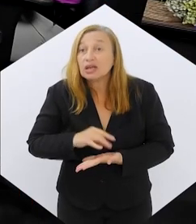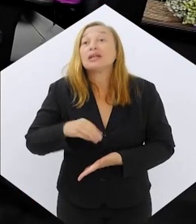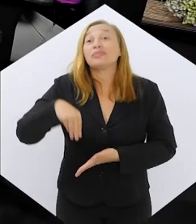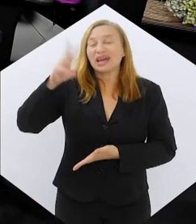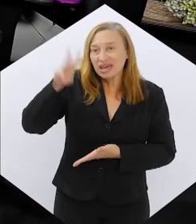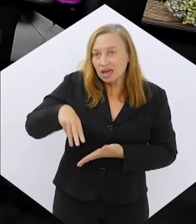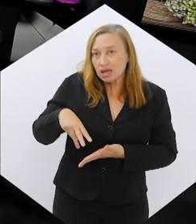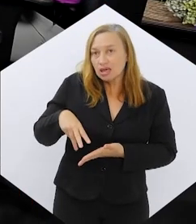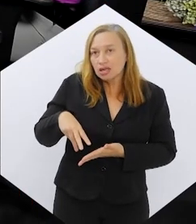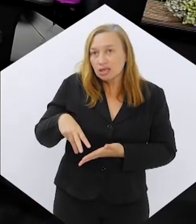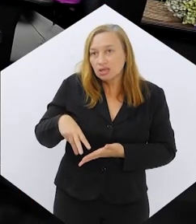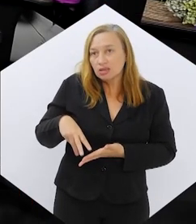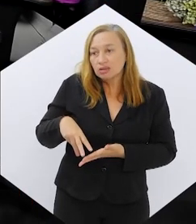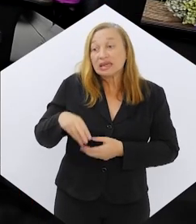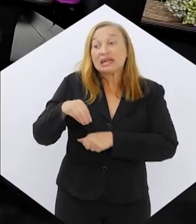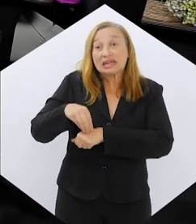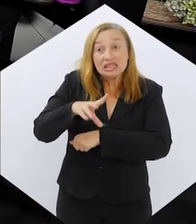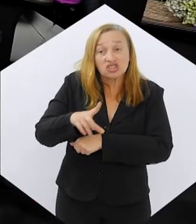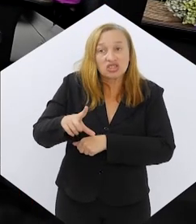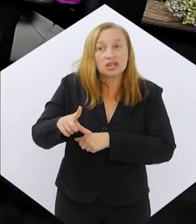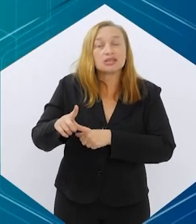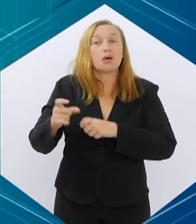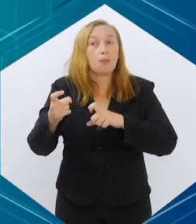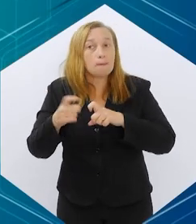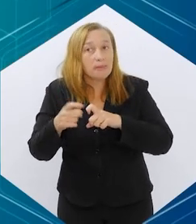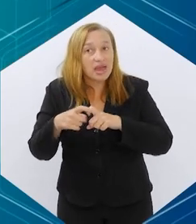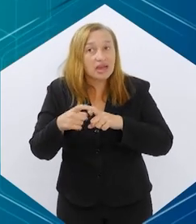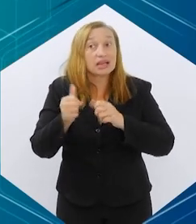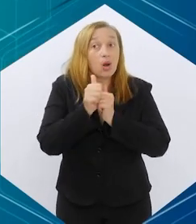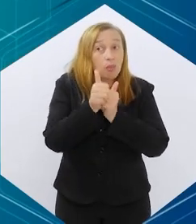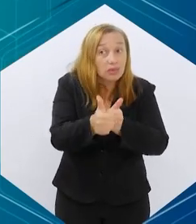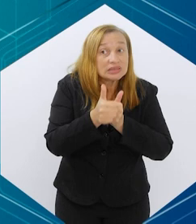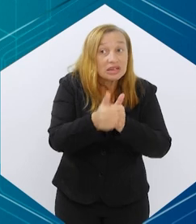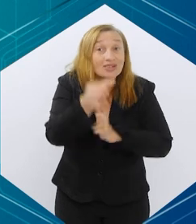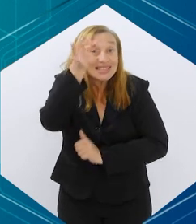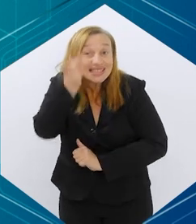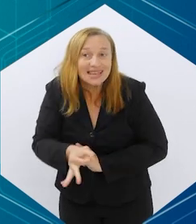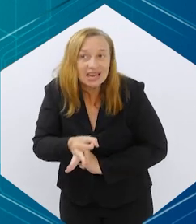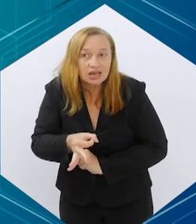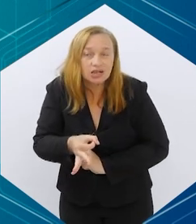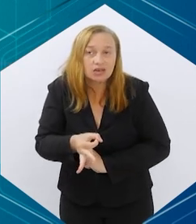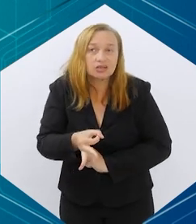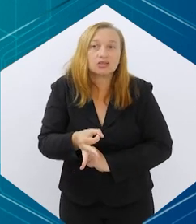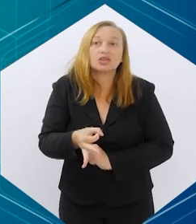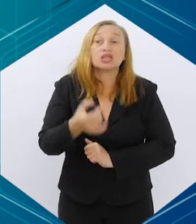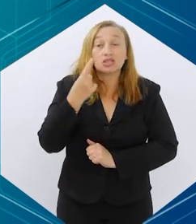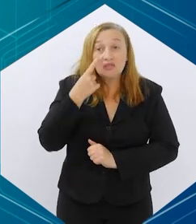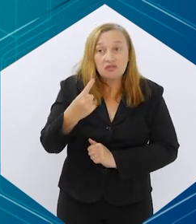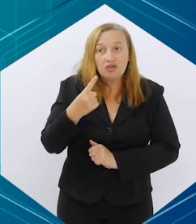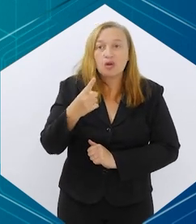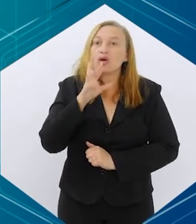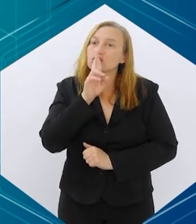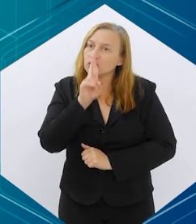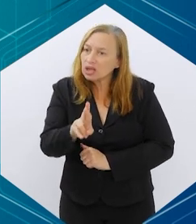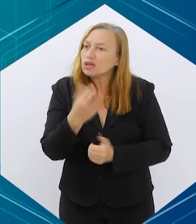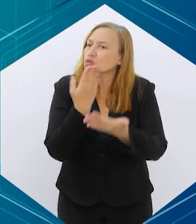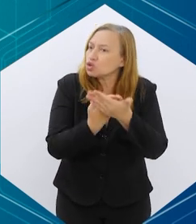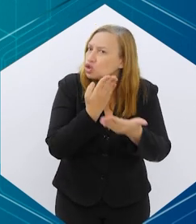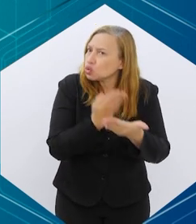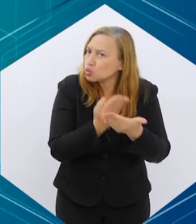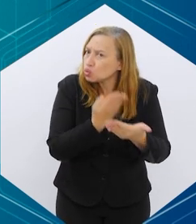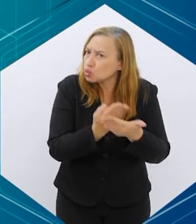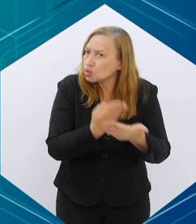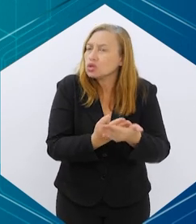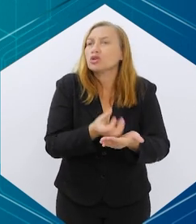Para quem realmente tem indicação e acompanhamento médico adequado, a gente vê resultados, os estudos estão aí,